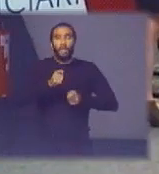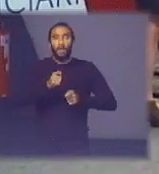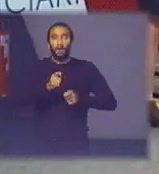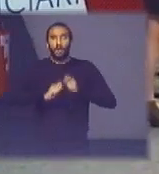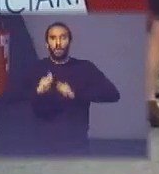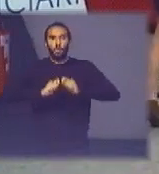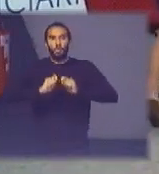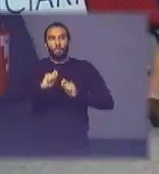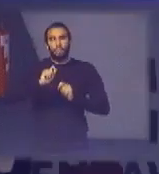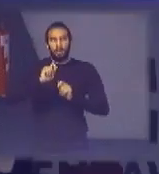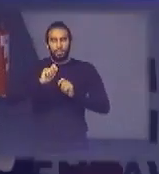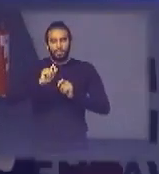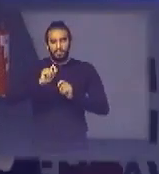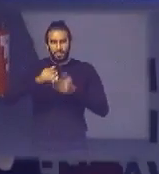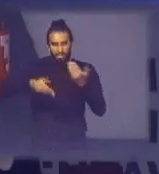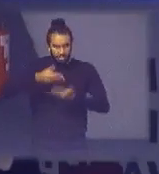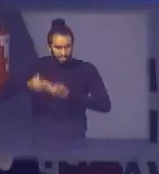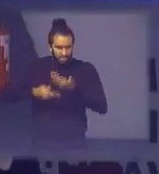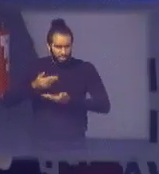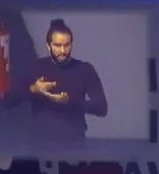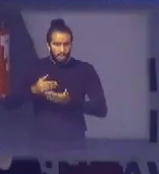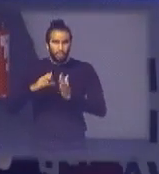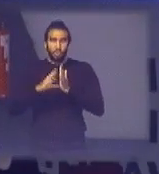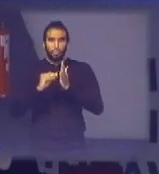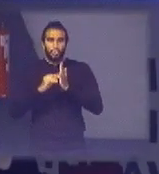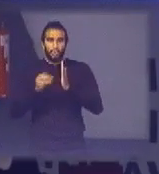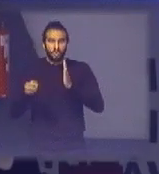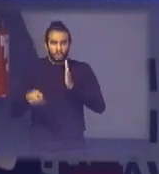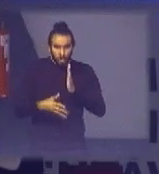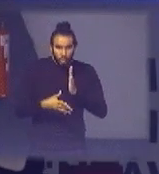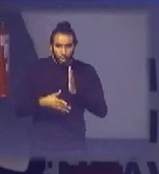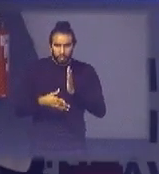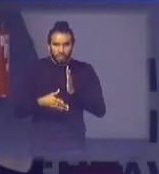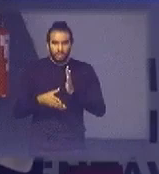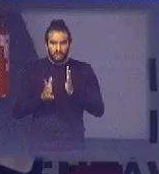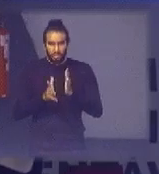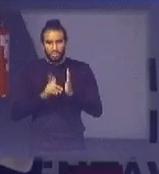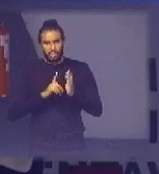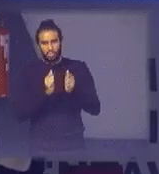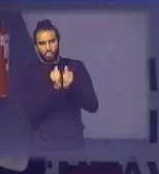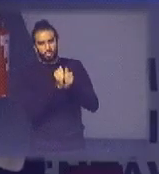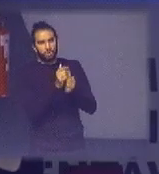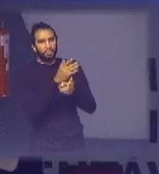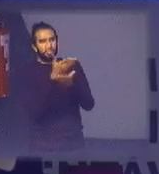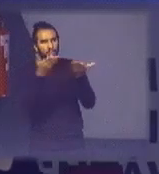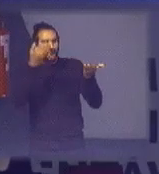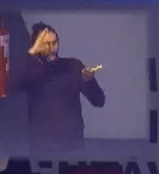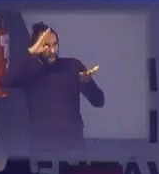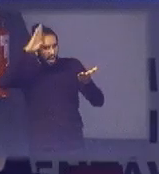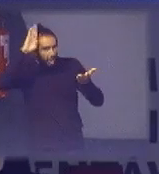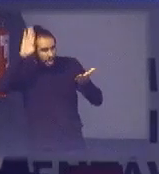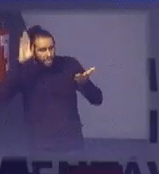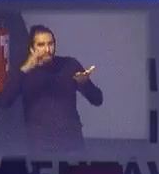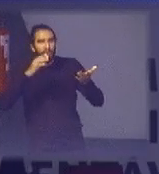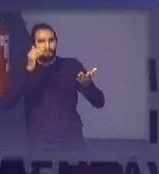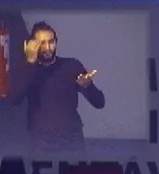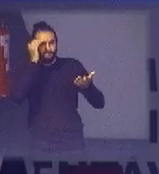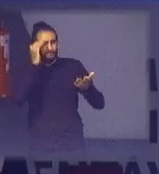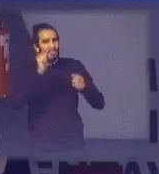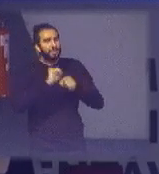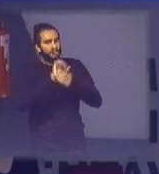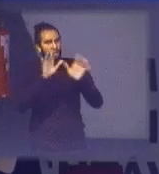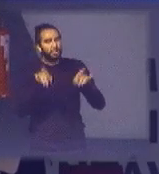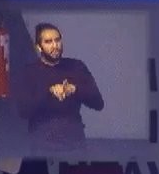modelos de negócio os novos modelos de negócio eles já estão correntes acho que a Odemir vai concordar a Bini talvez concorde a